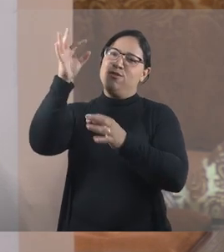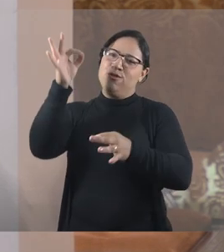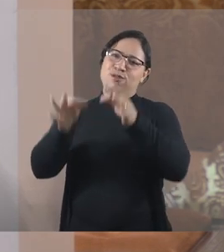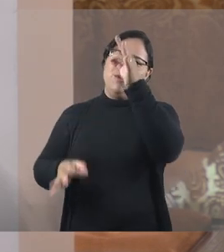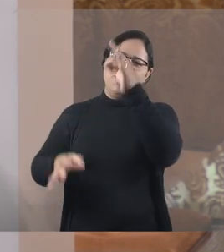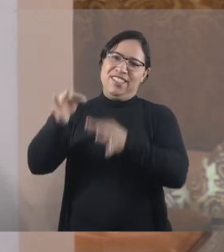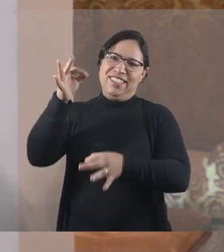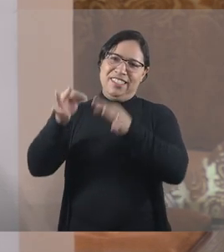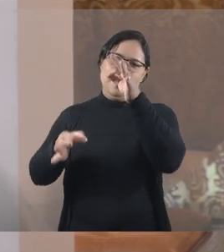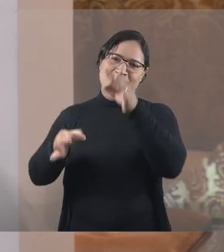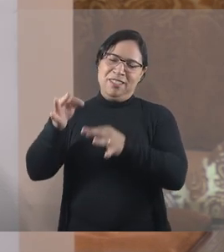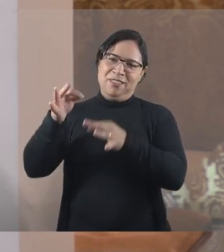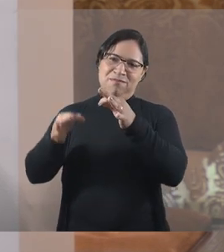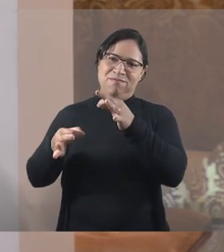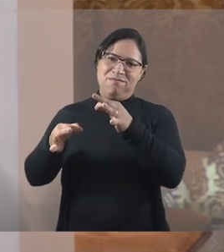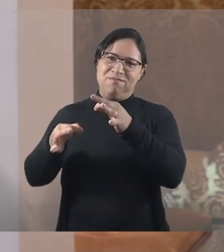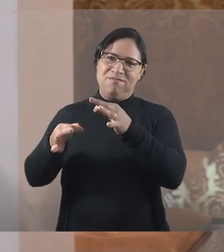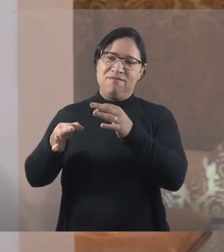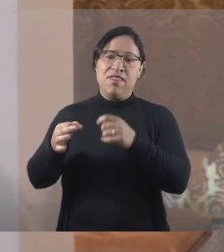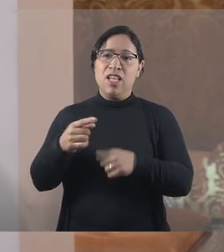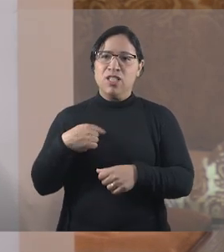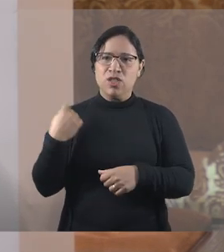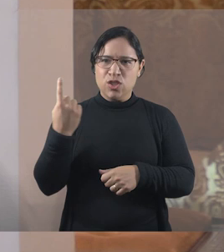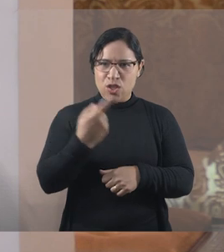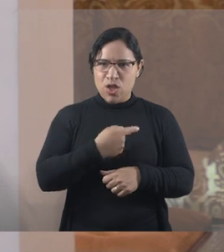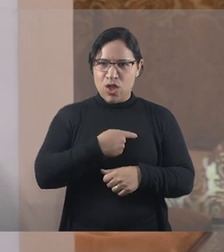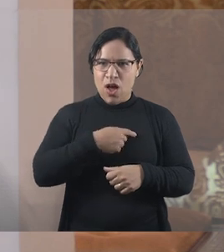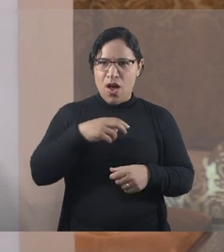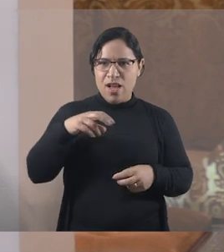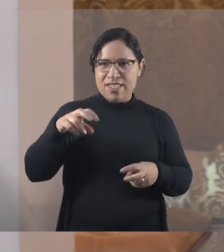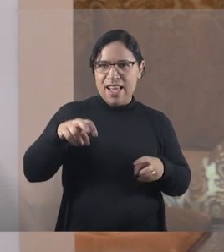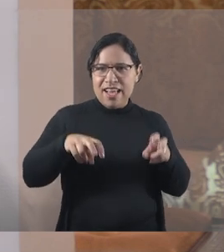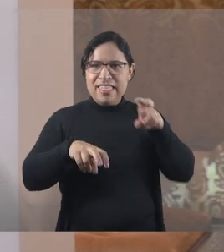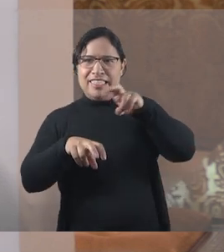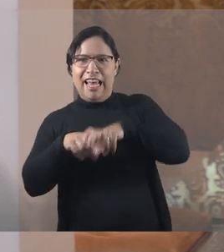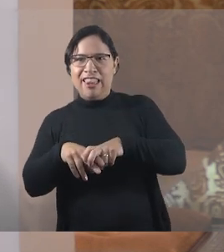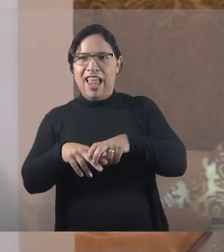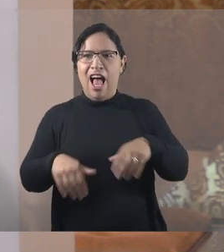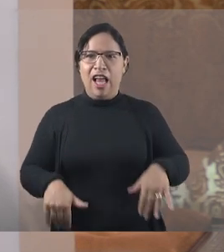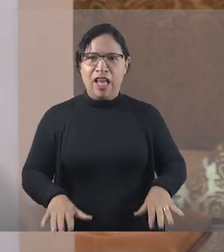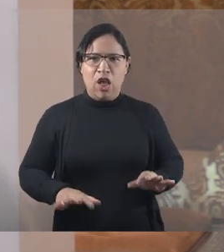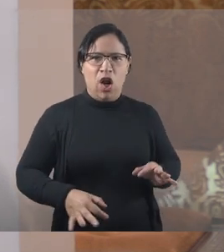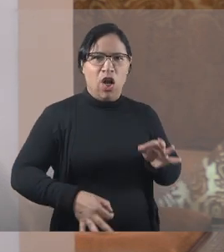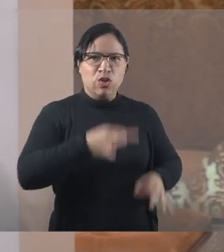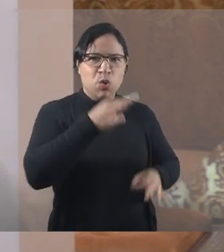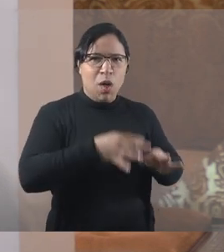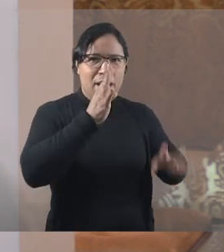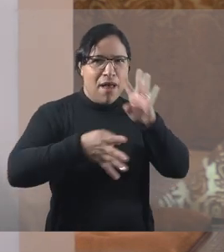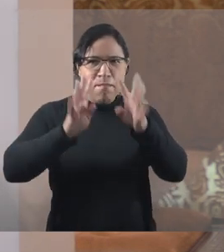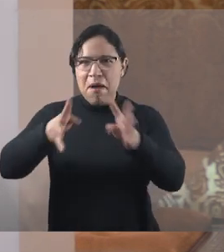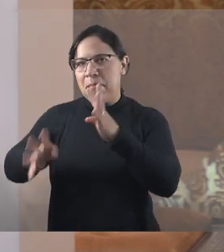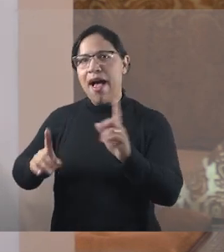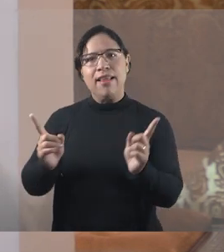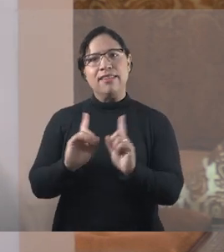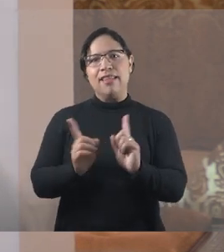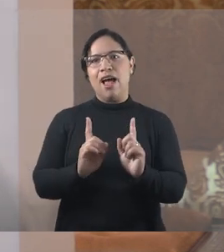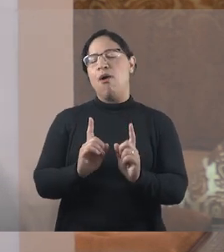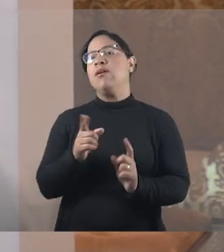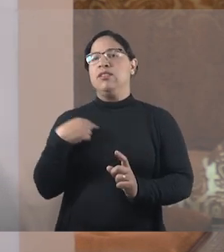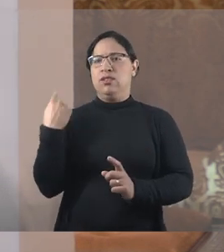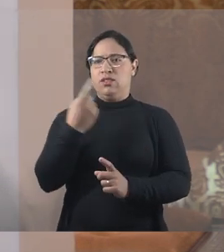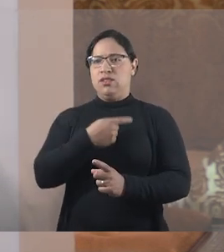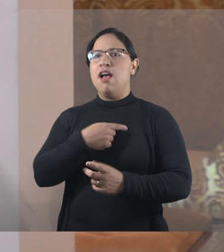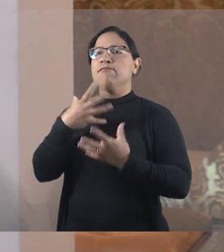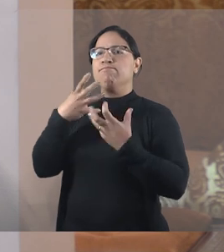devemos nos assentar no lugar de Deus para julgar as pessoas. Devemos, antes, nos submeter a Ele, reconhecendo que Ele é o